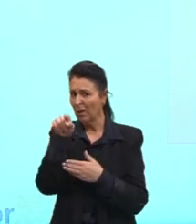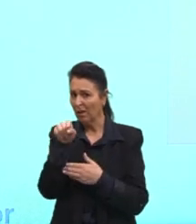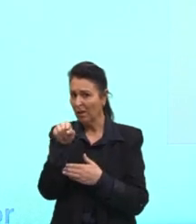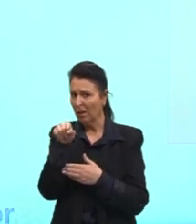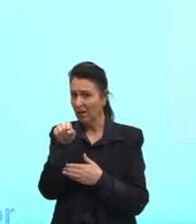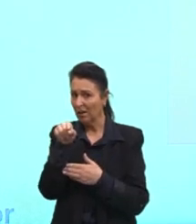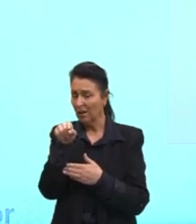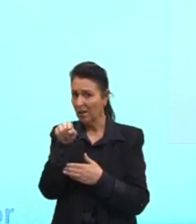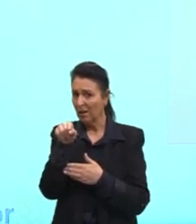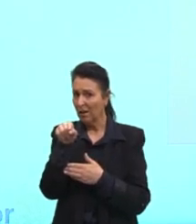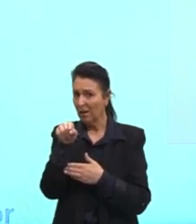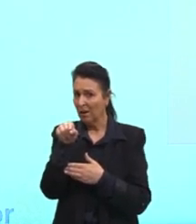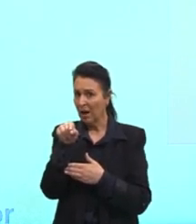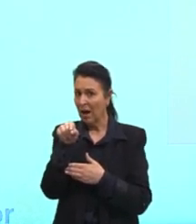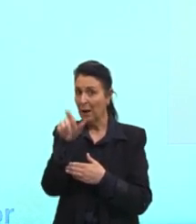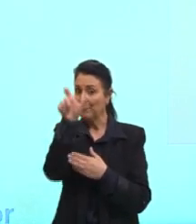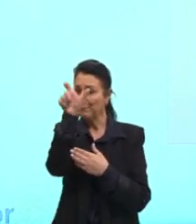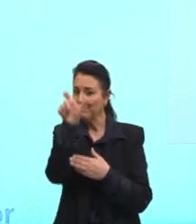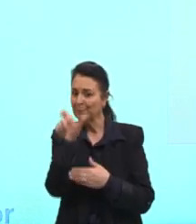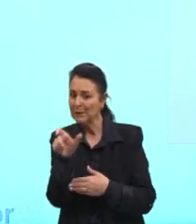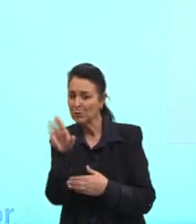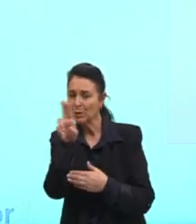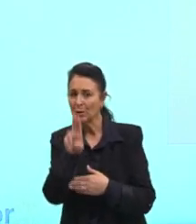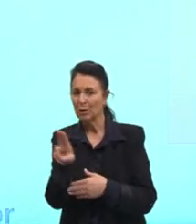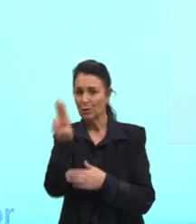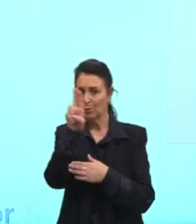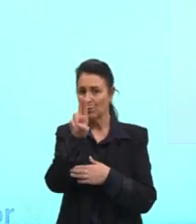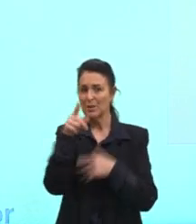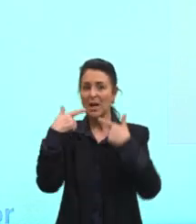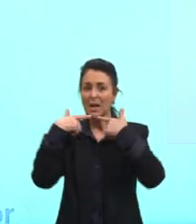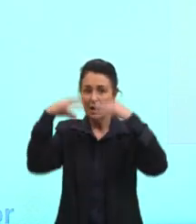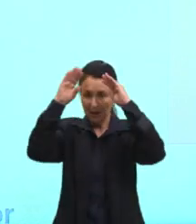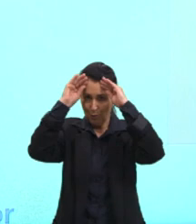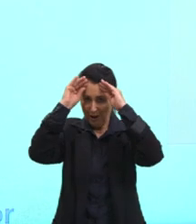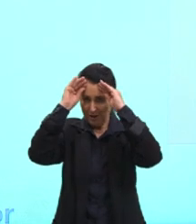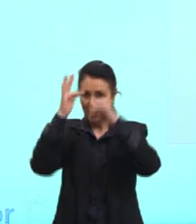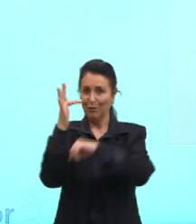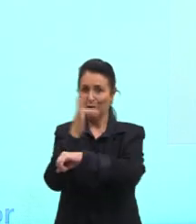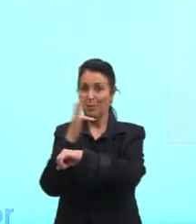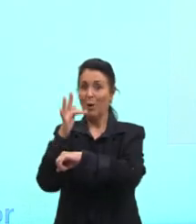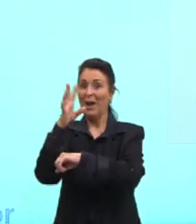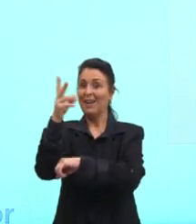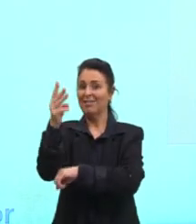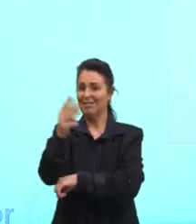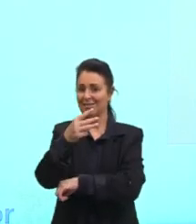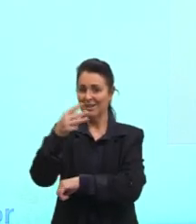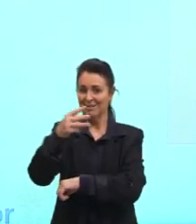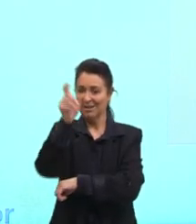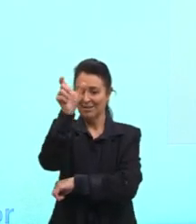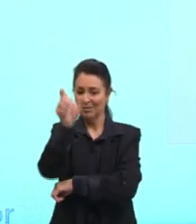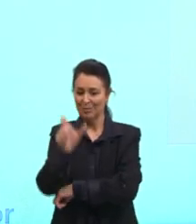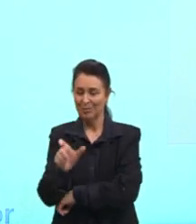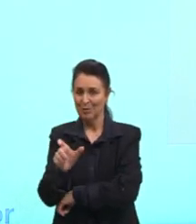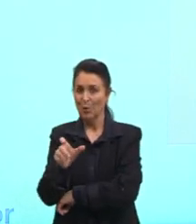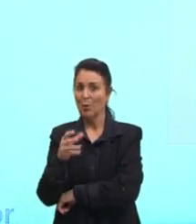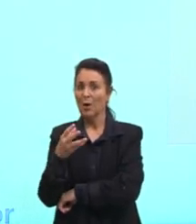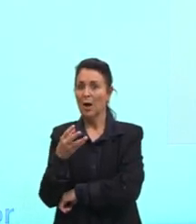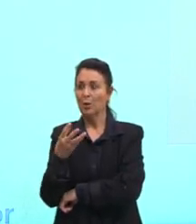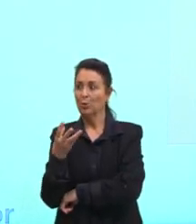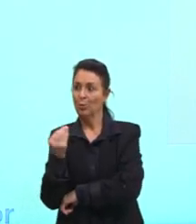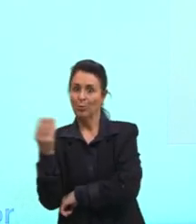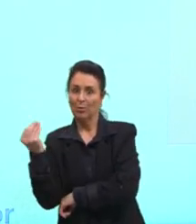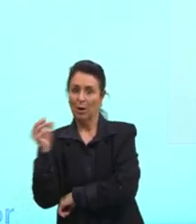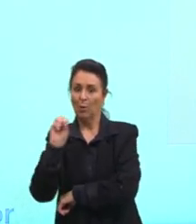a pessoa que nós vamos utilizar para a linguagem formal? Terceira pessoa do singular. Ou terceira pessoa do plural,